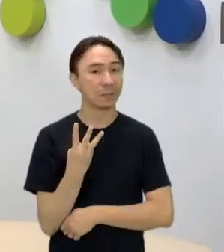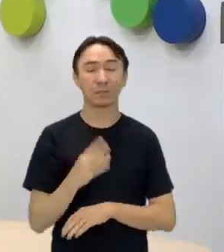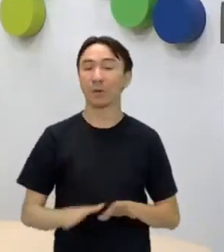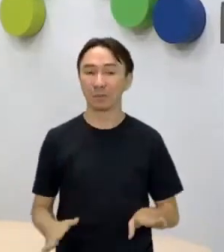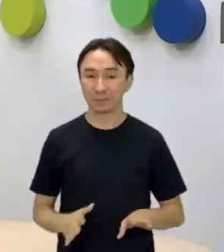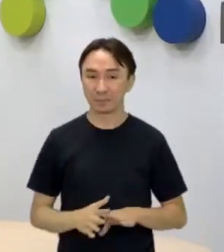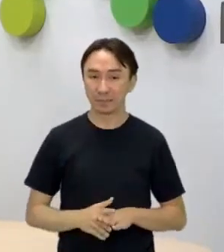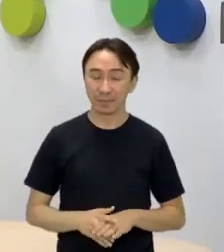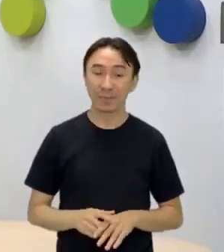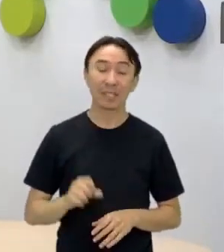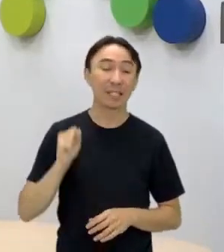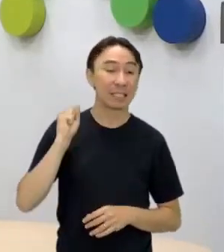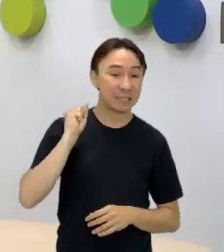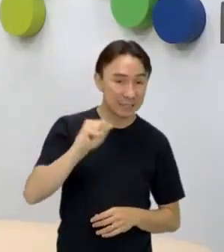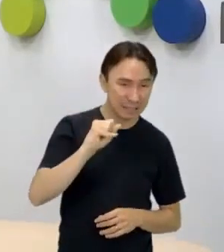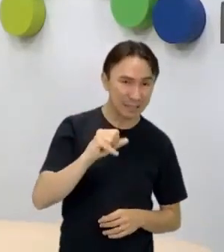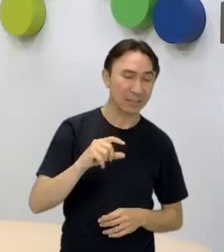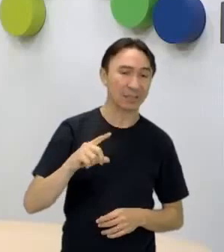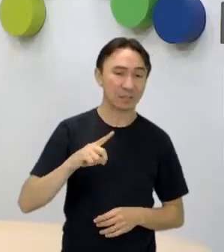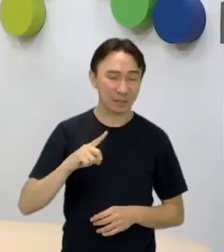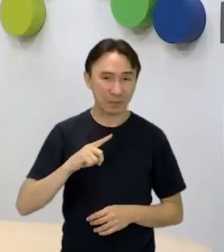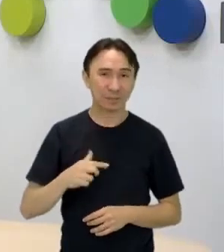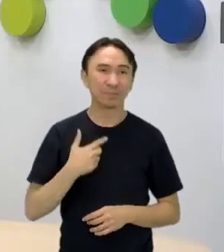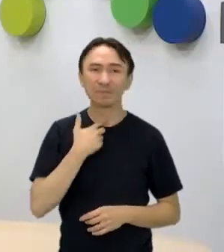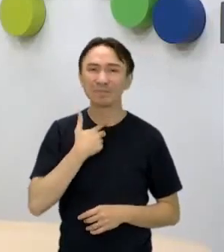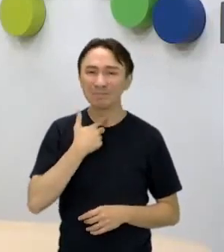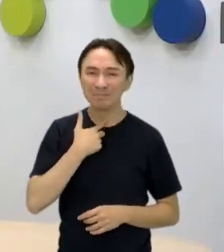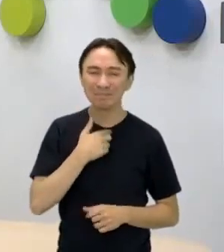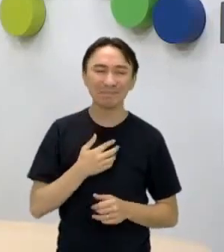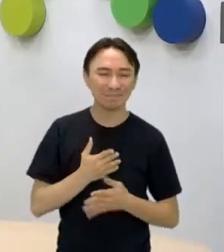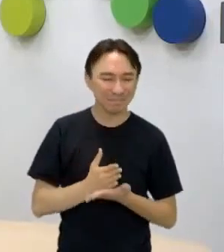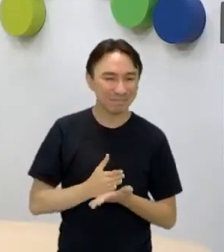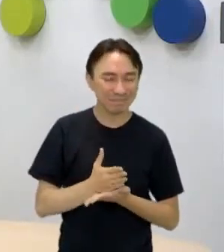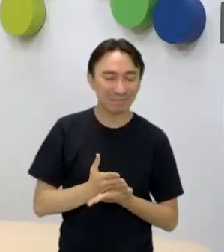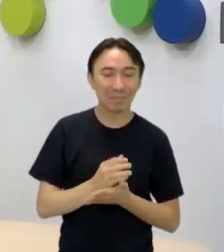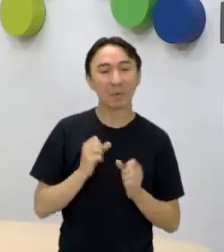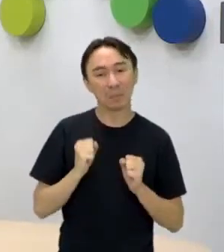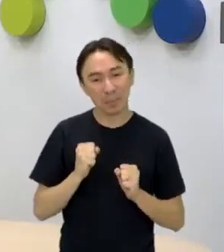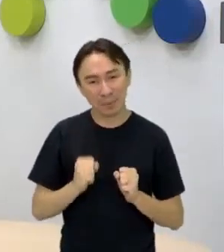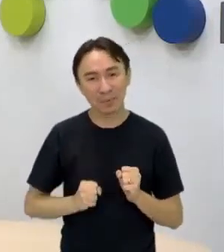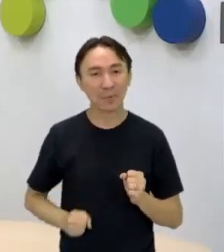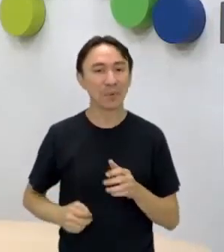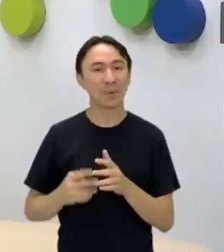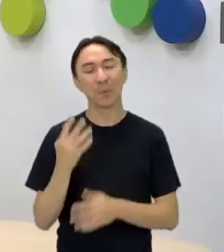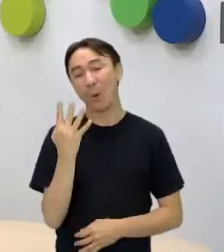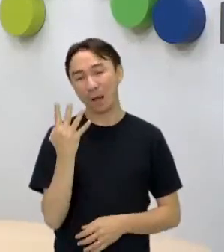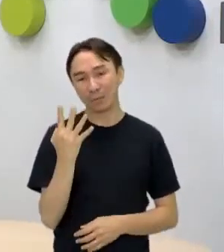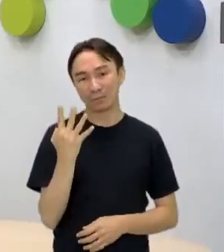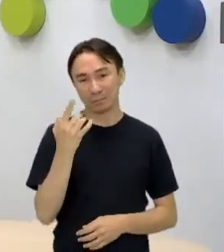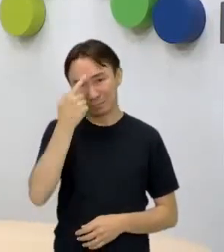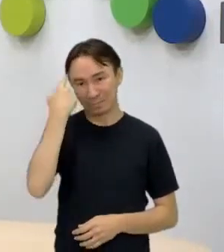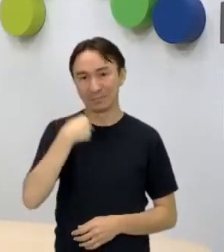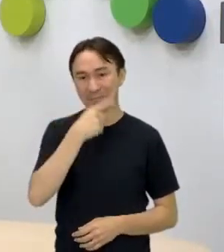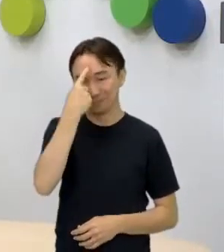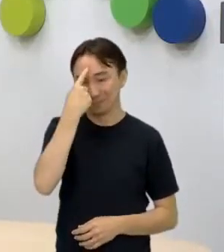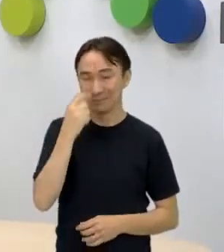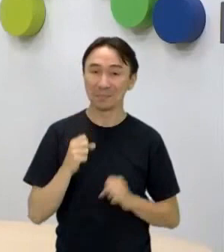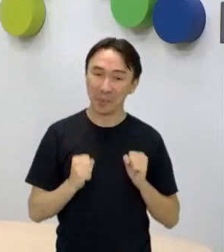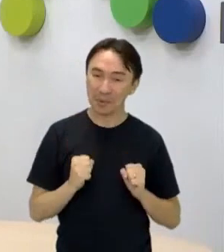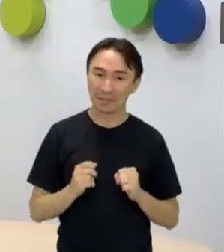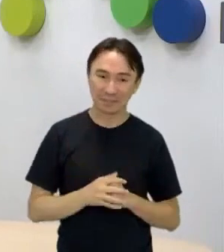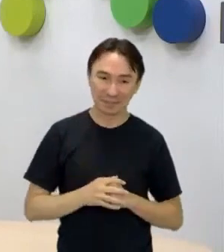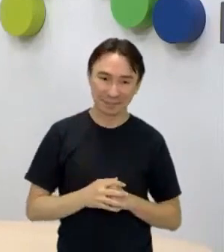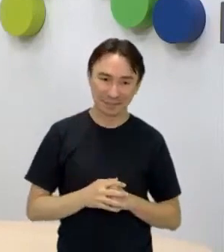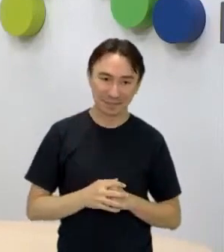aí o pigarro é diferente de tossir, aquela coisa na garganta ali, aí 4 pode, tá? Mas tossindo só 3. E